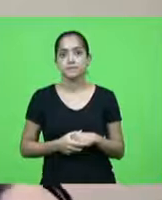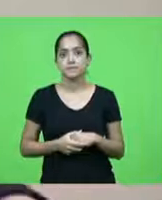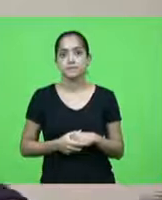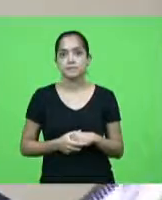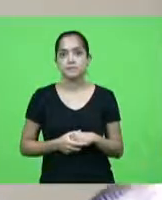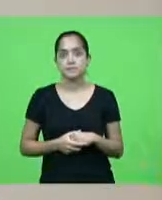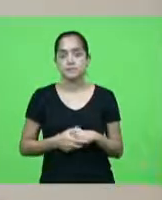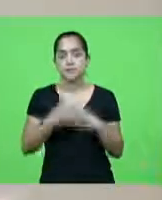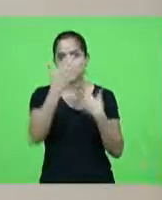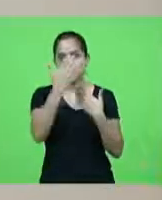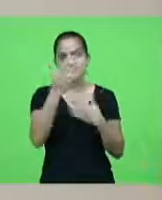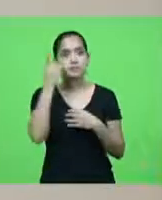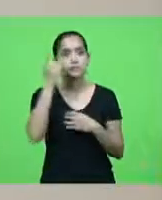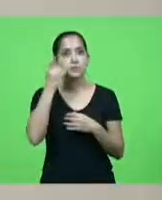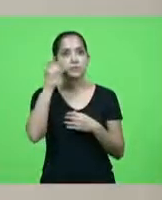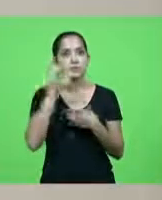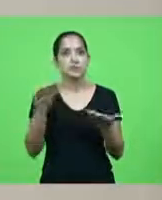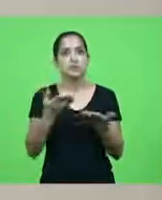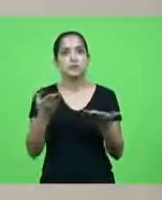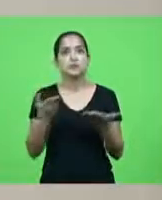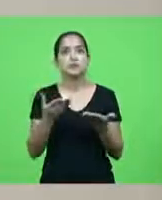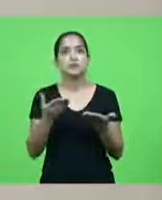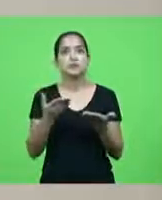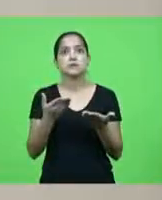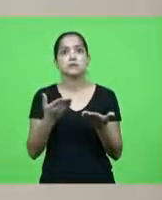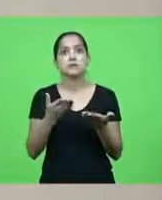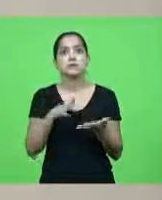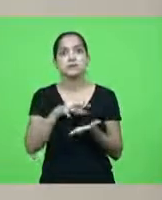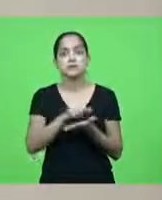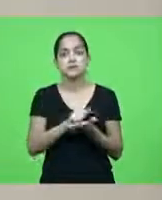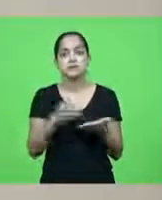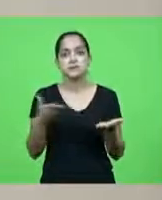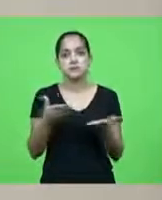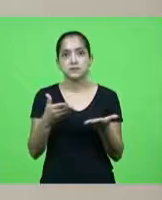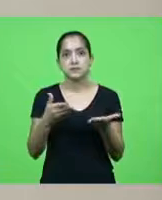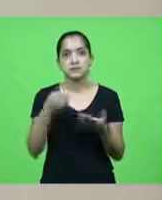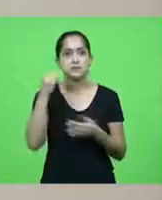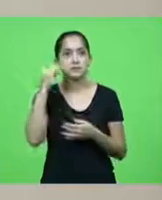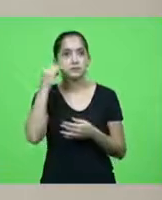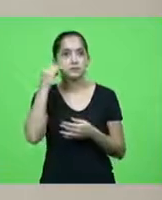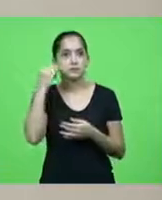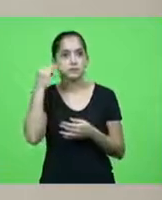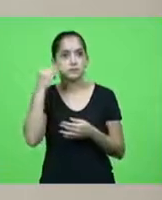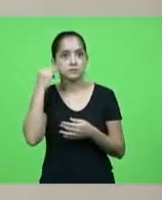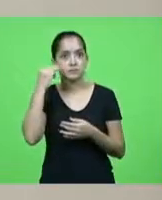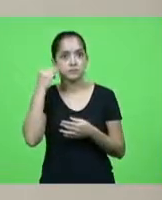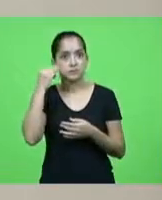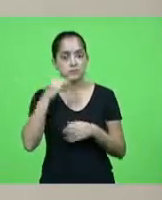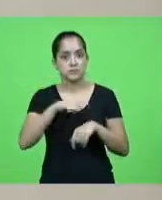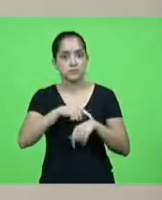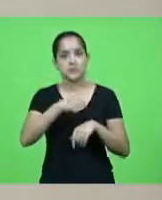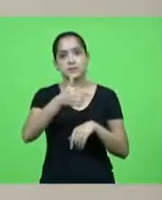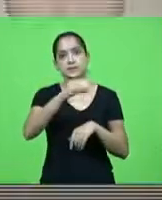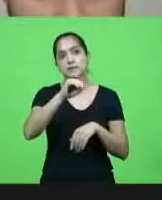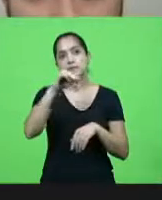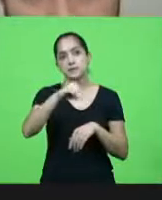Obrigado deputado o próximo o inscrito a falar é Marcio Machado deputado Marcio por 10 minutos Marcio